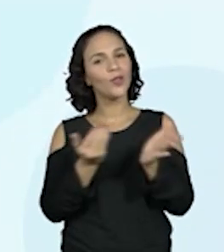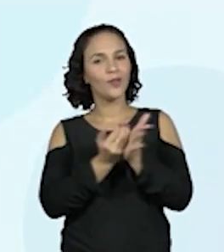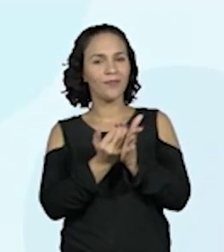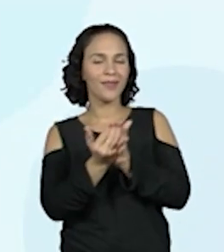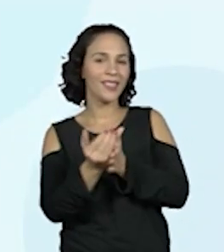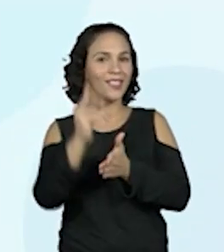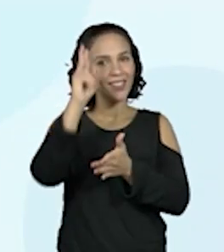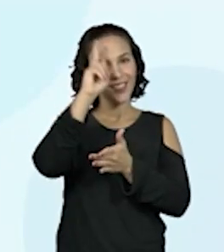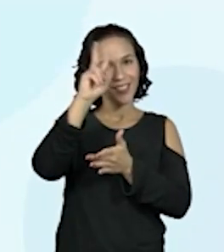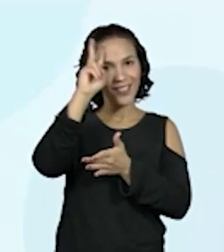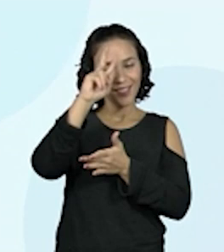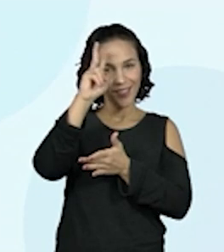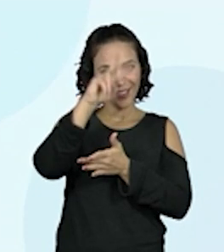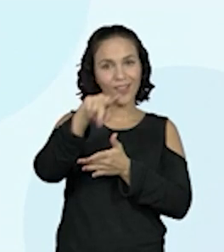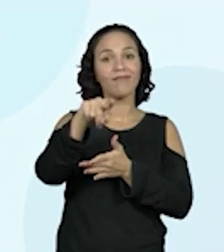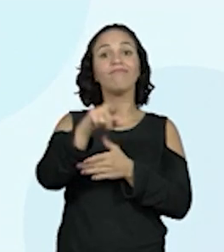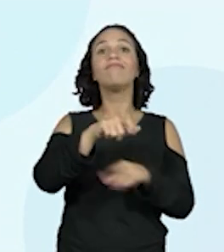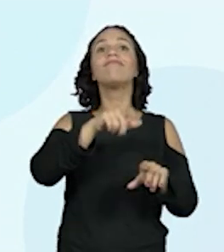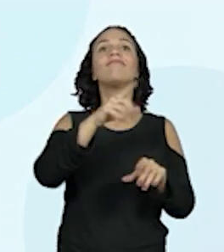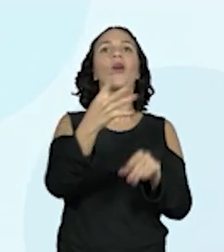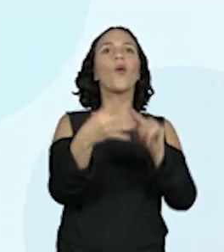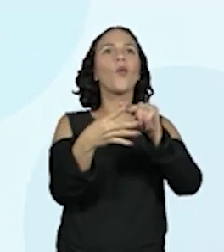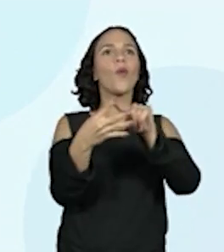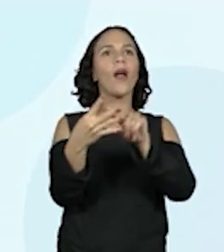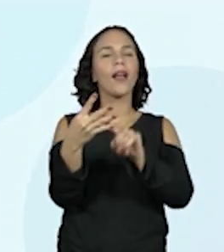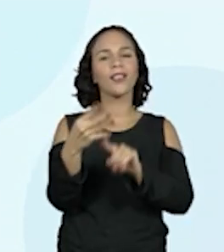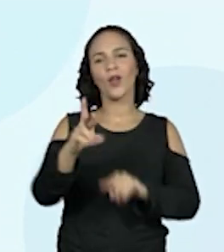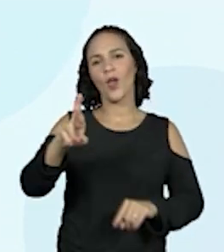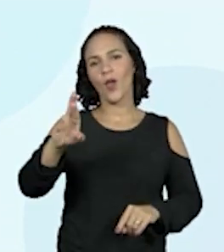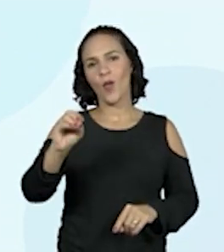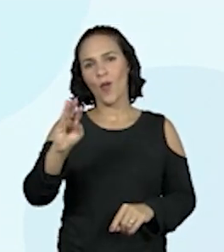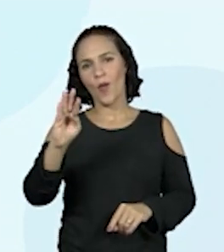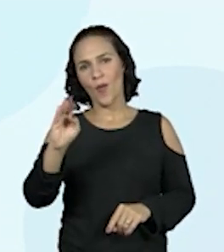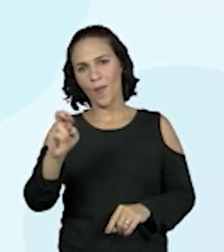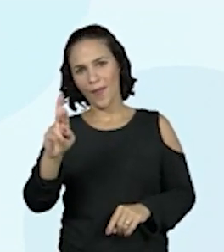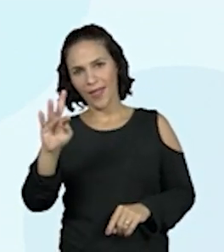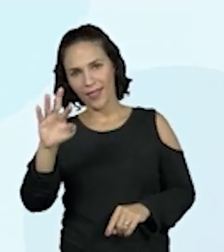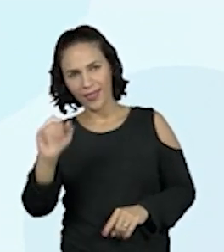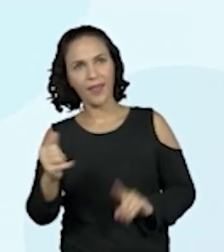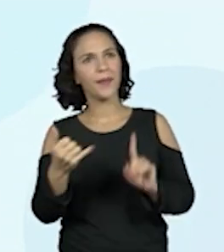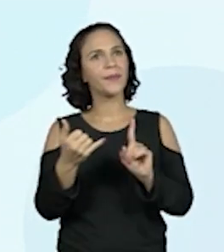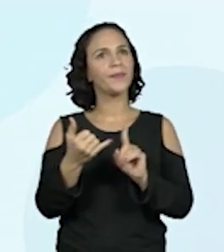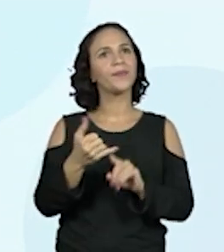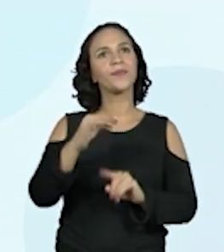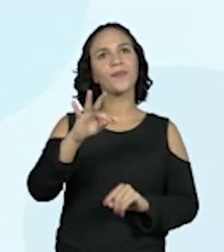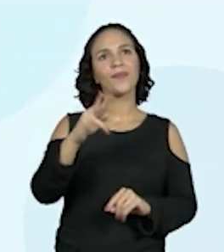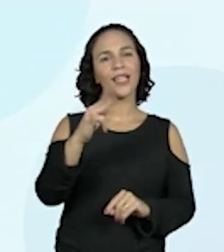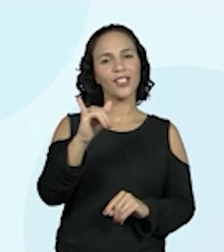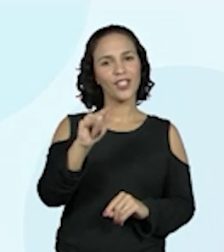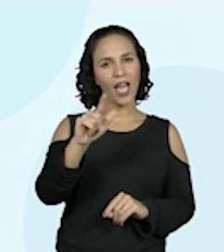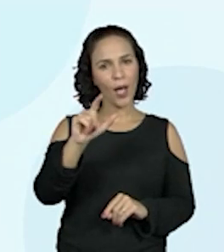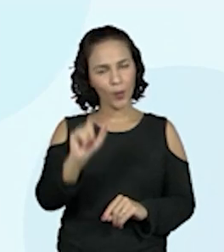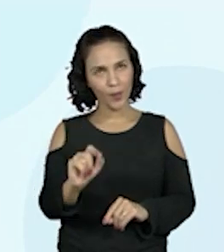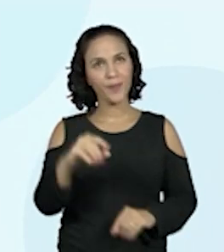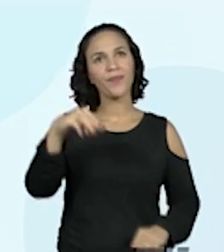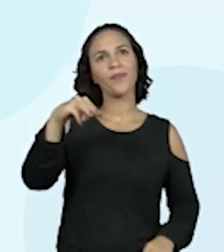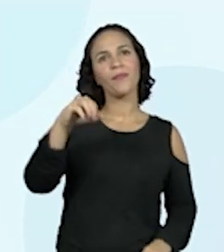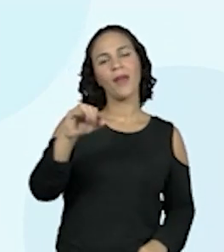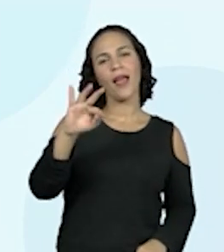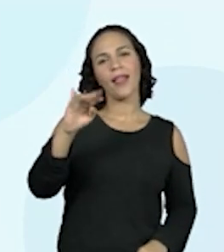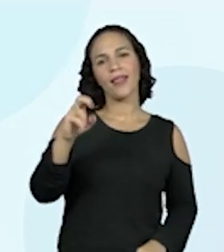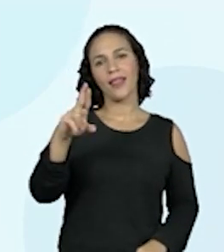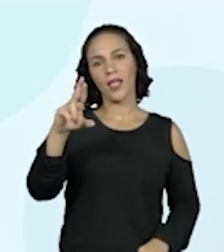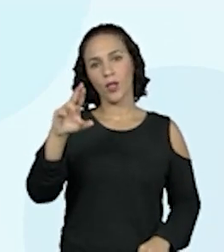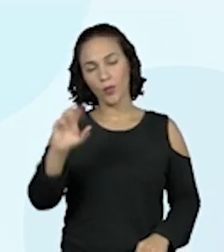continuando lá, as personagens, Roberta, Tiago, Matheus e Bruno, passam por um